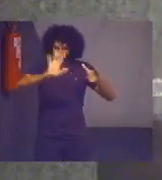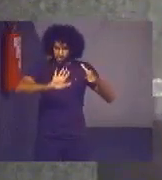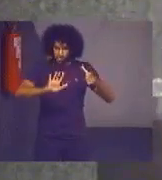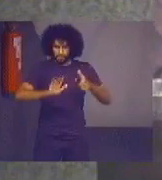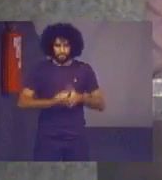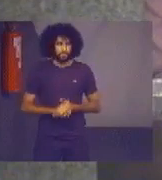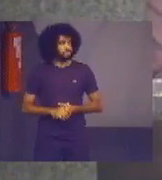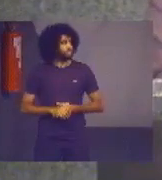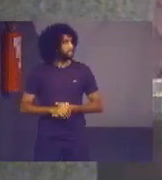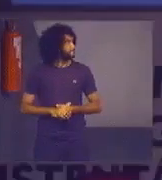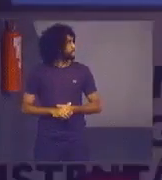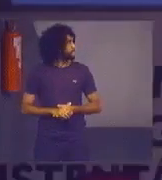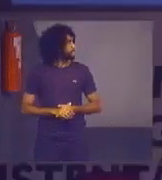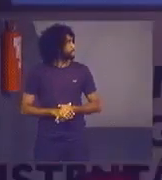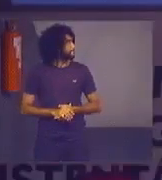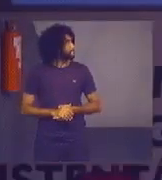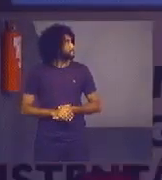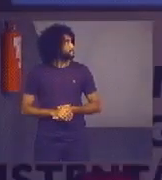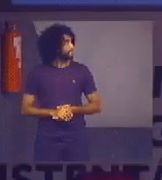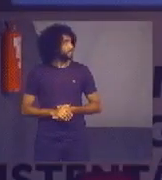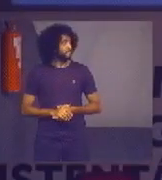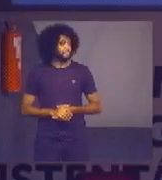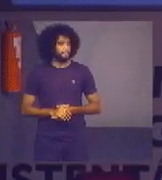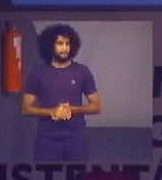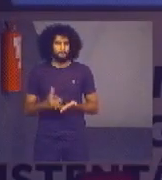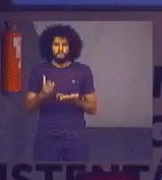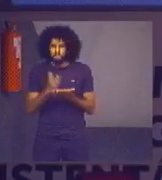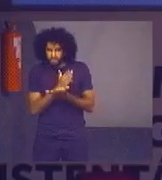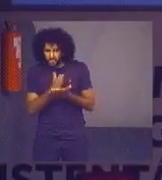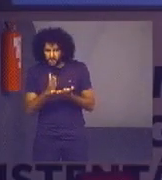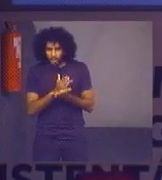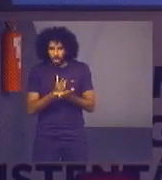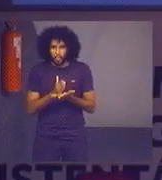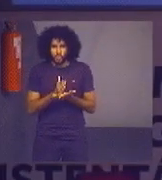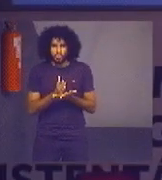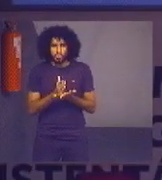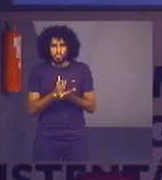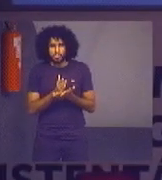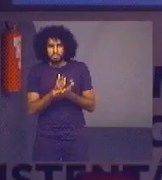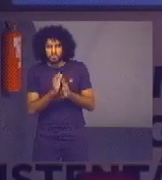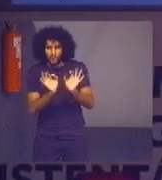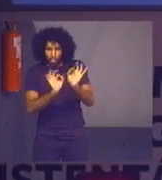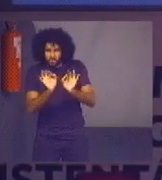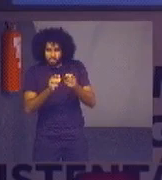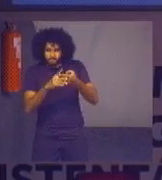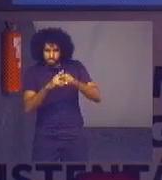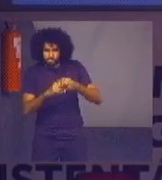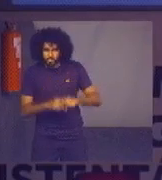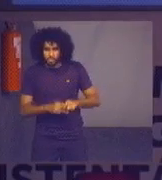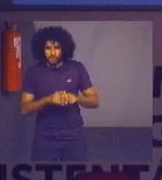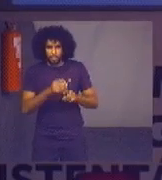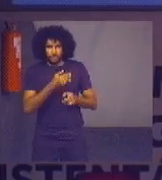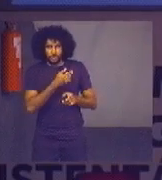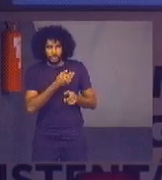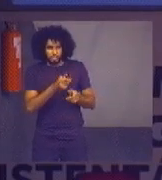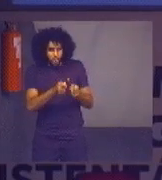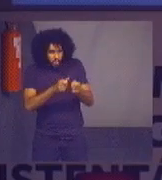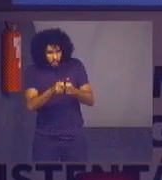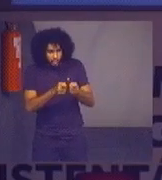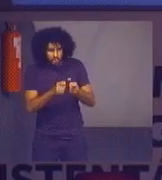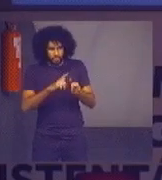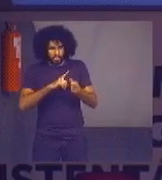Bom, e os mecanismos de governança? Para o centro de governo, existe o mecanismo de